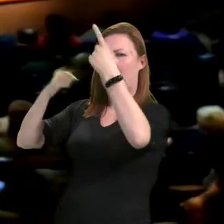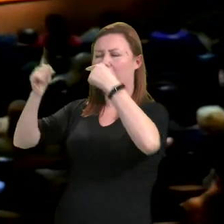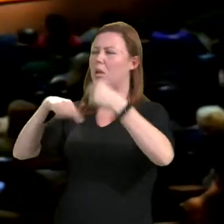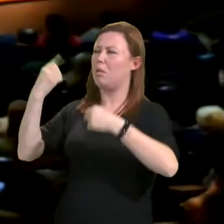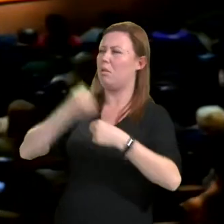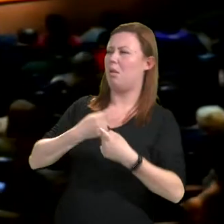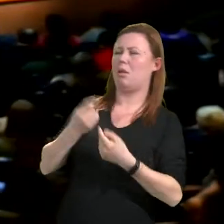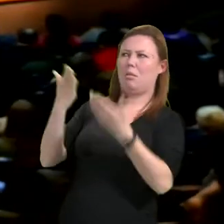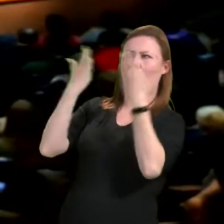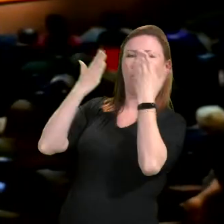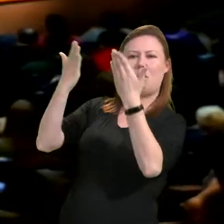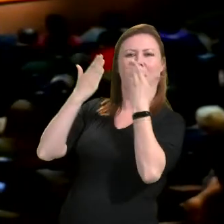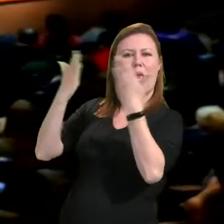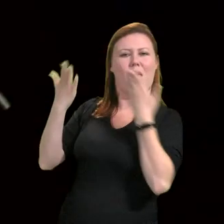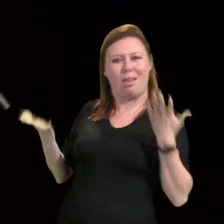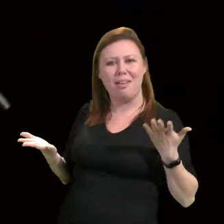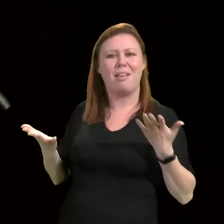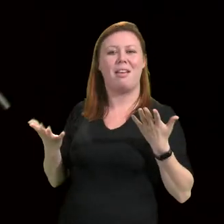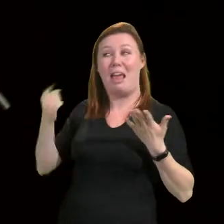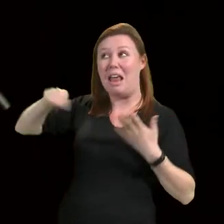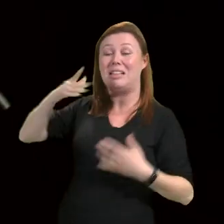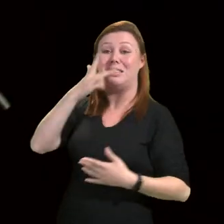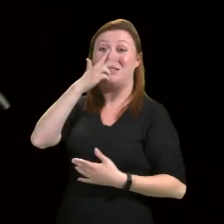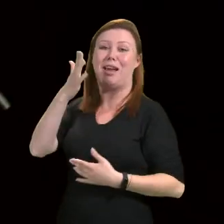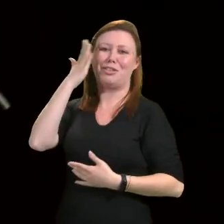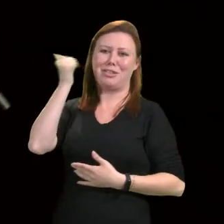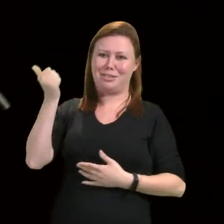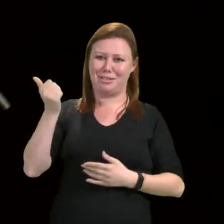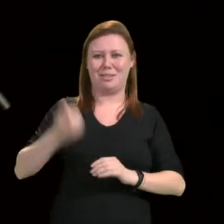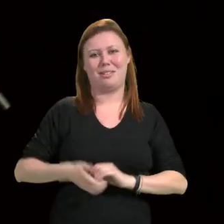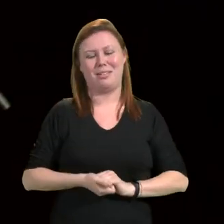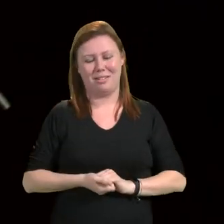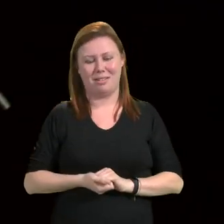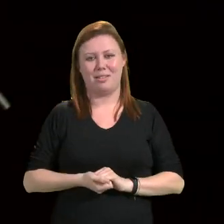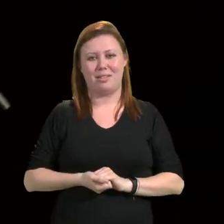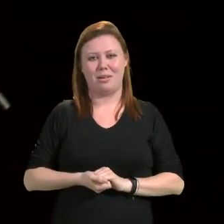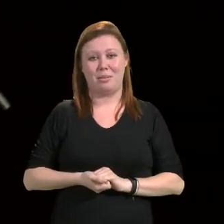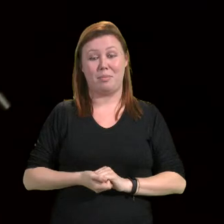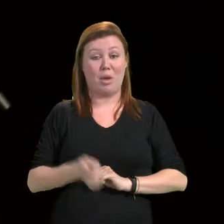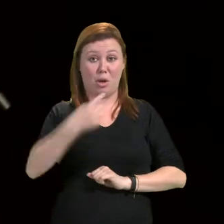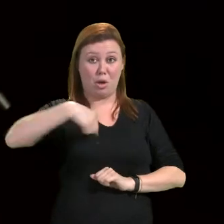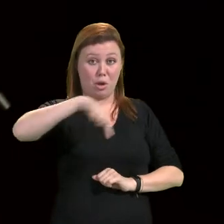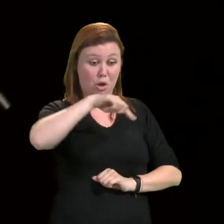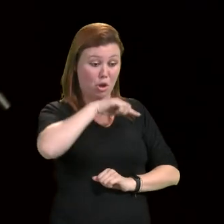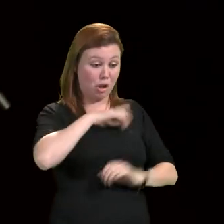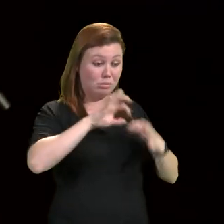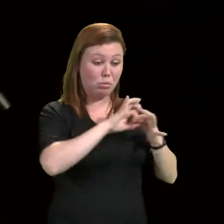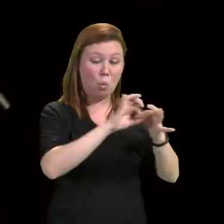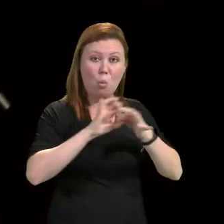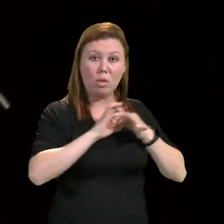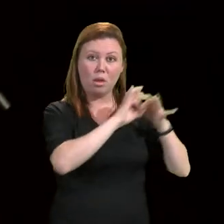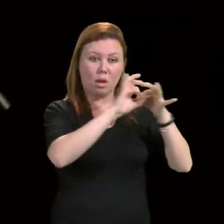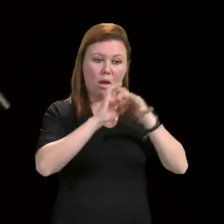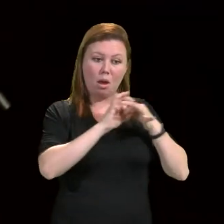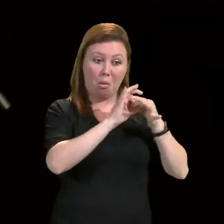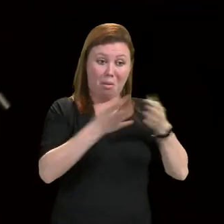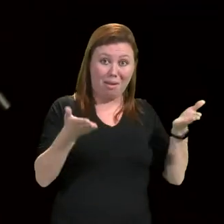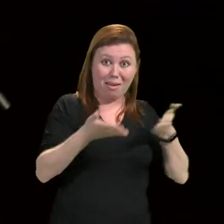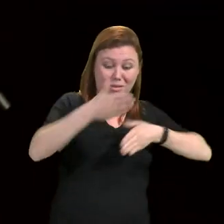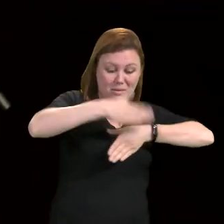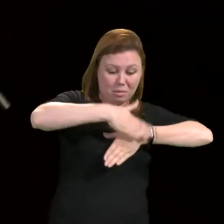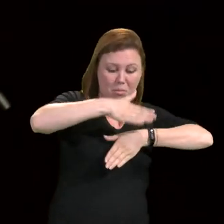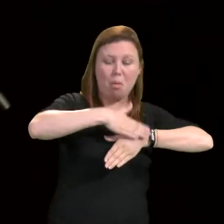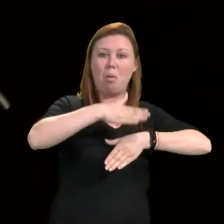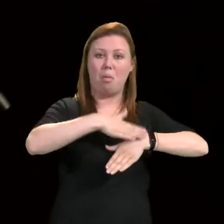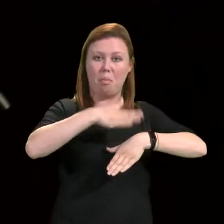que sabem de alguma coisa. A nossa unidade, neste momento, é o